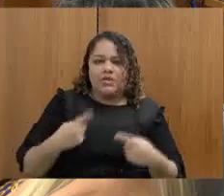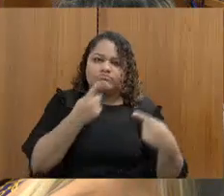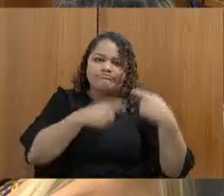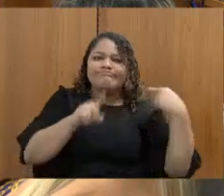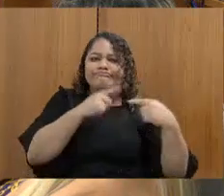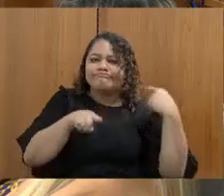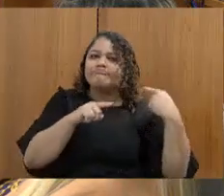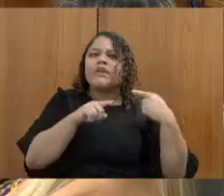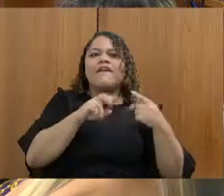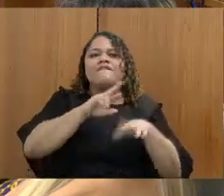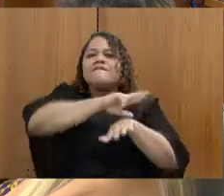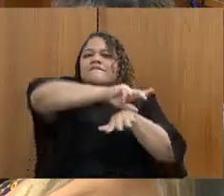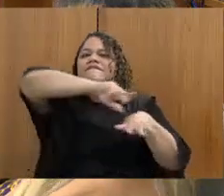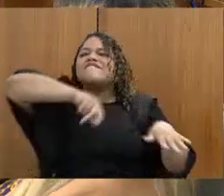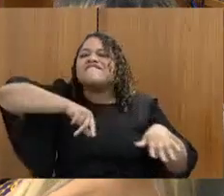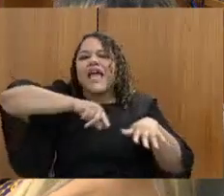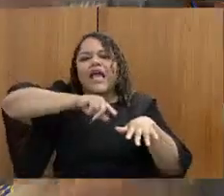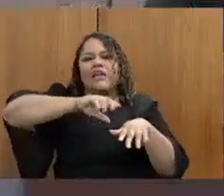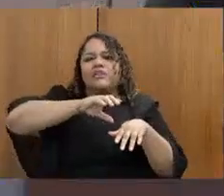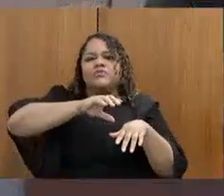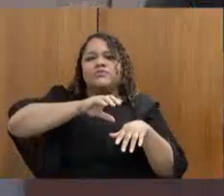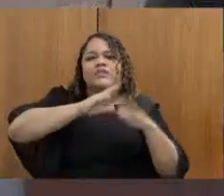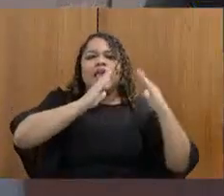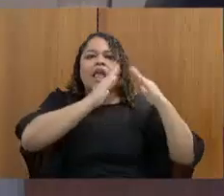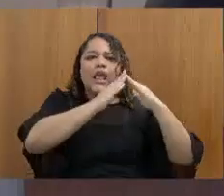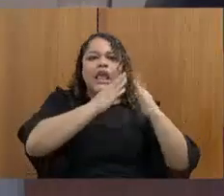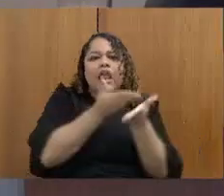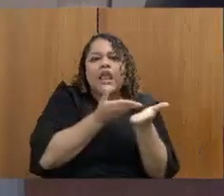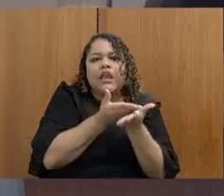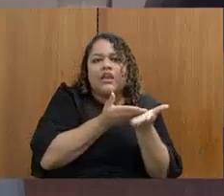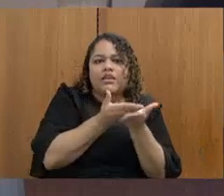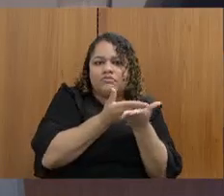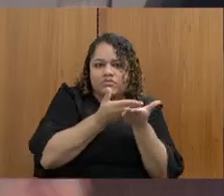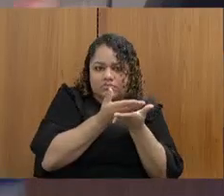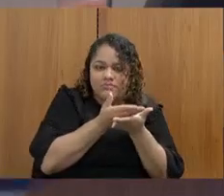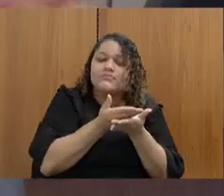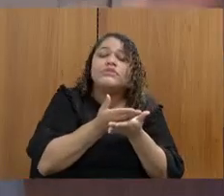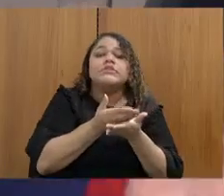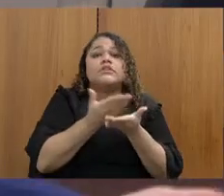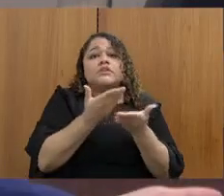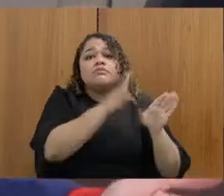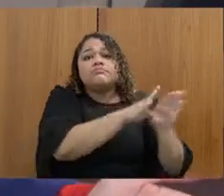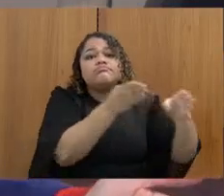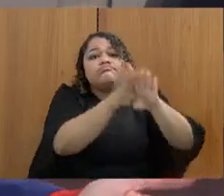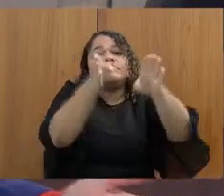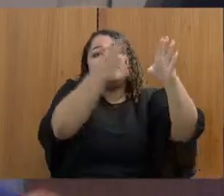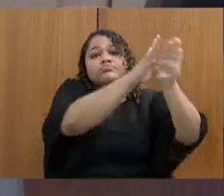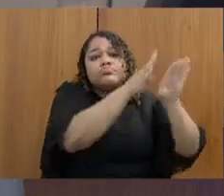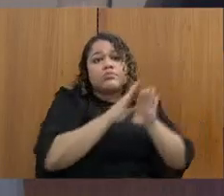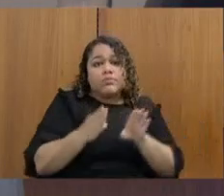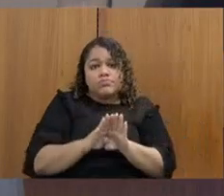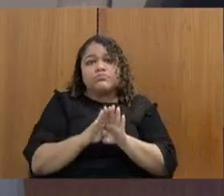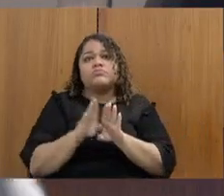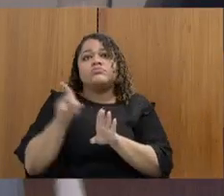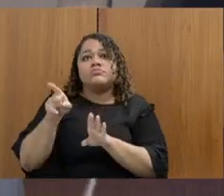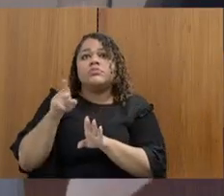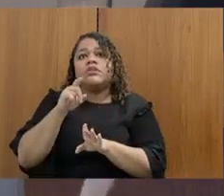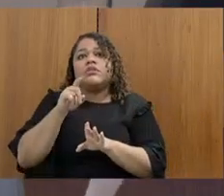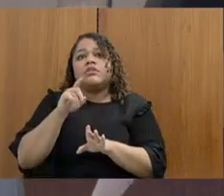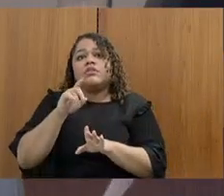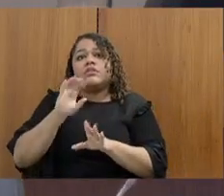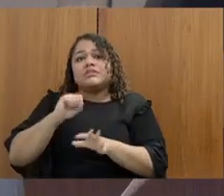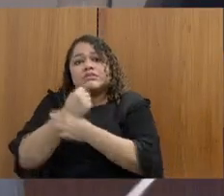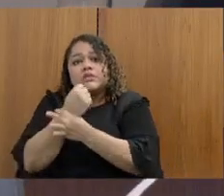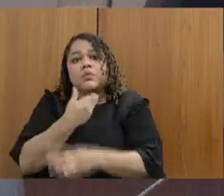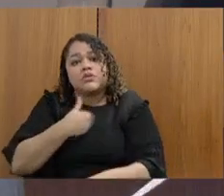Estado e muitas vezes os serviços de segurança pública precisam participar desse processo. Então, era mais nesse sentido